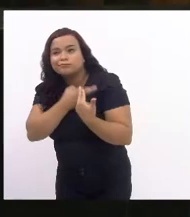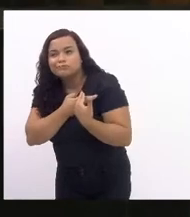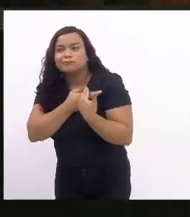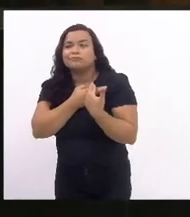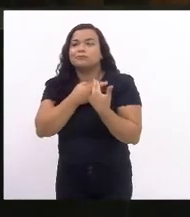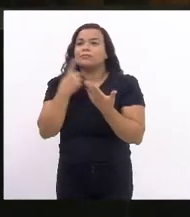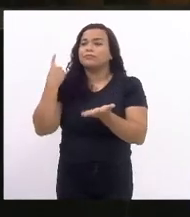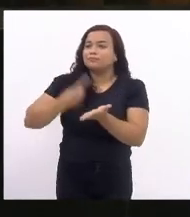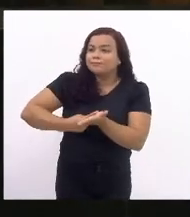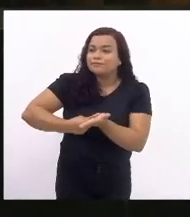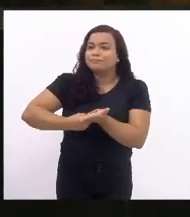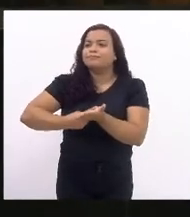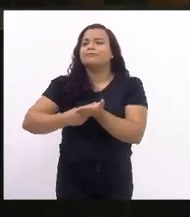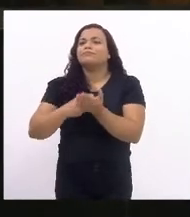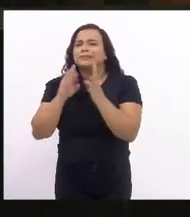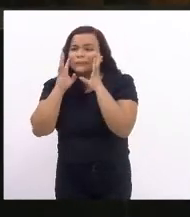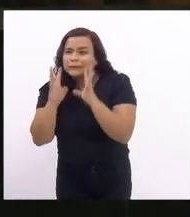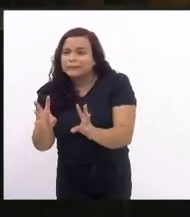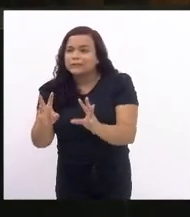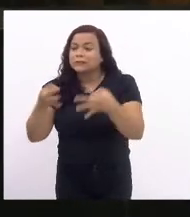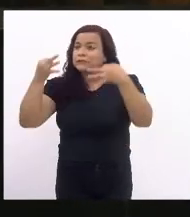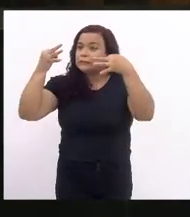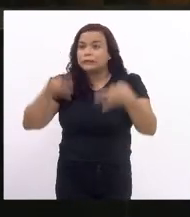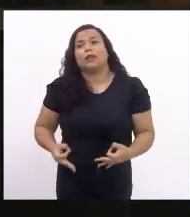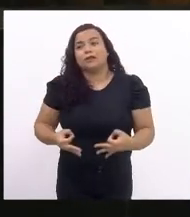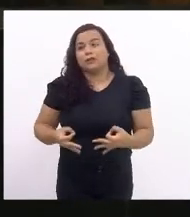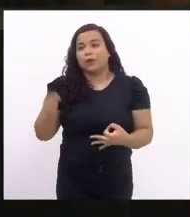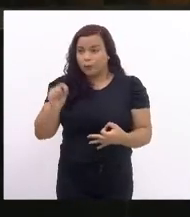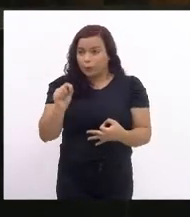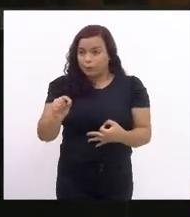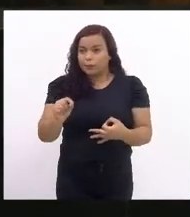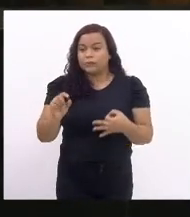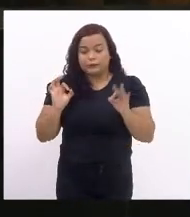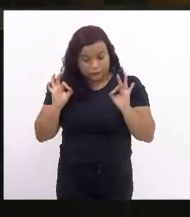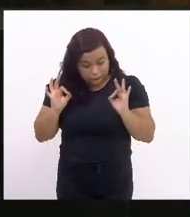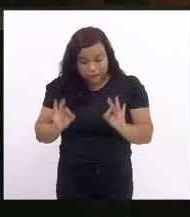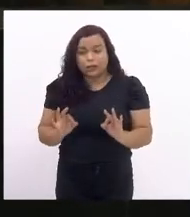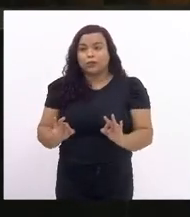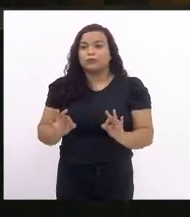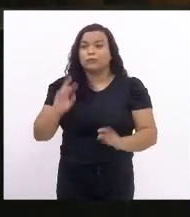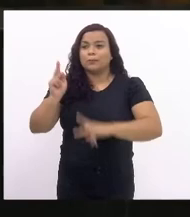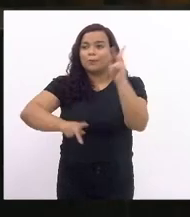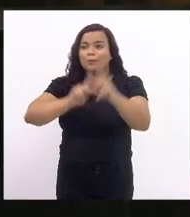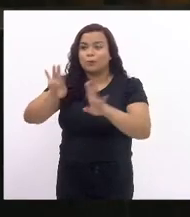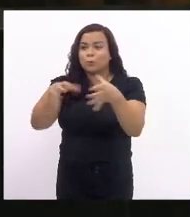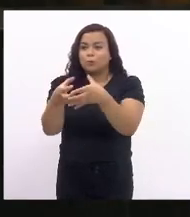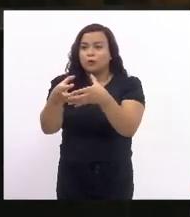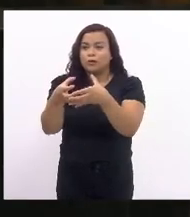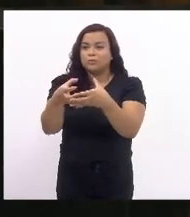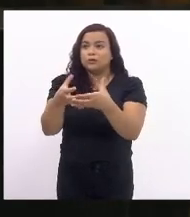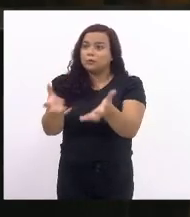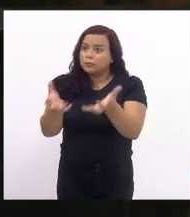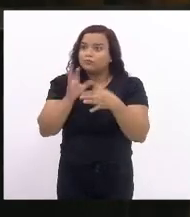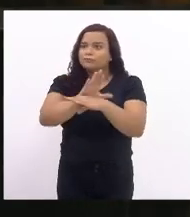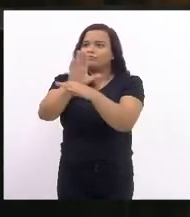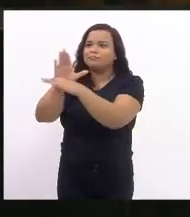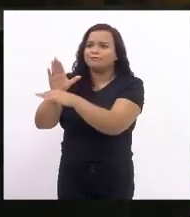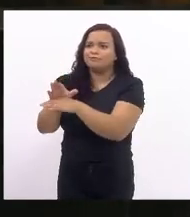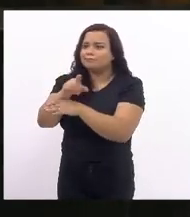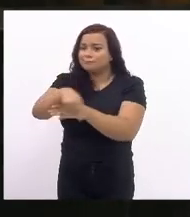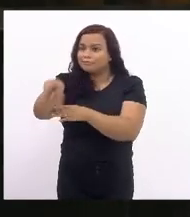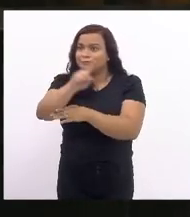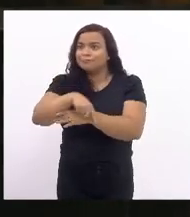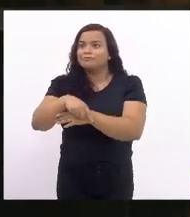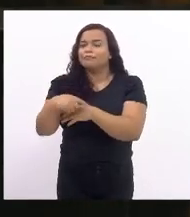é o comprometimento, é a certeza, é a certeza que a população ela espera que o poder público